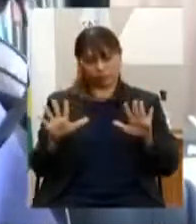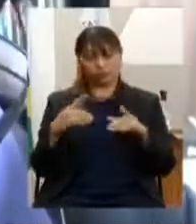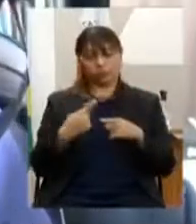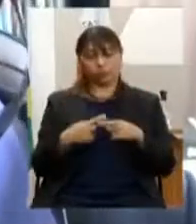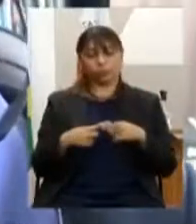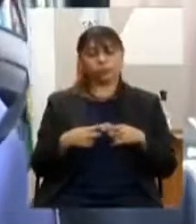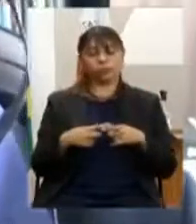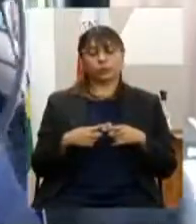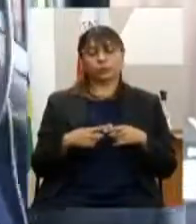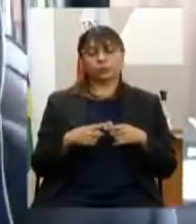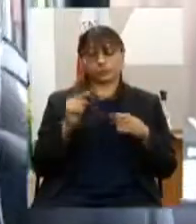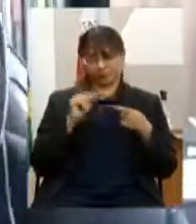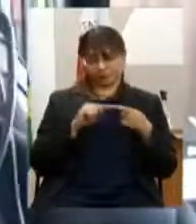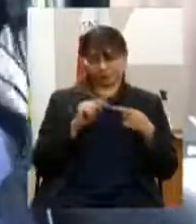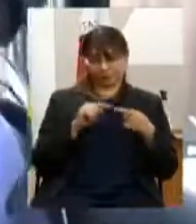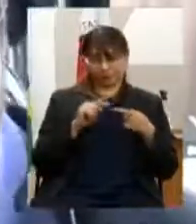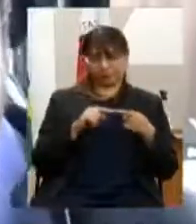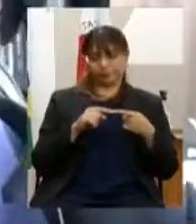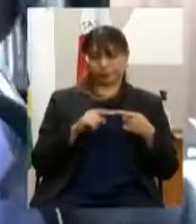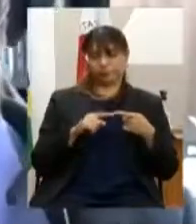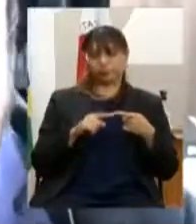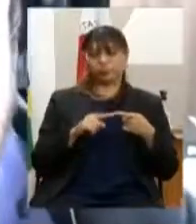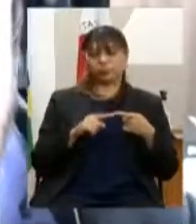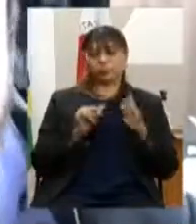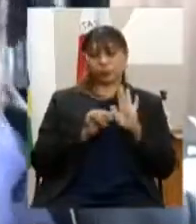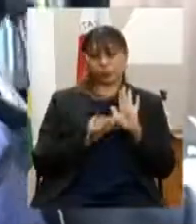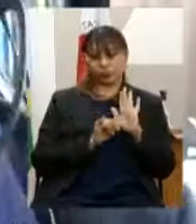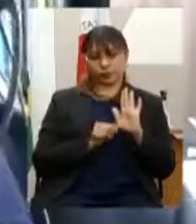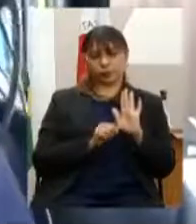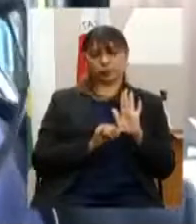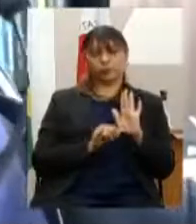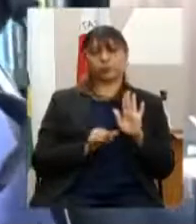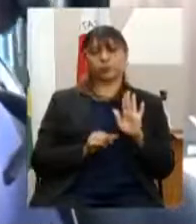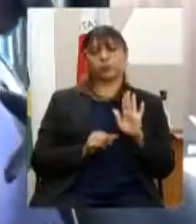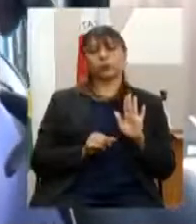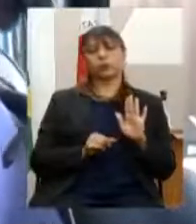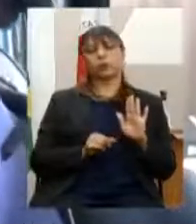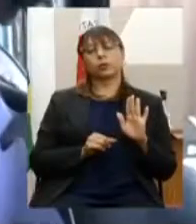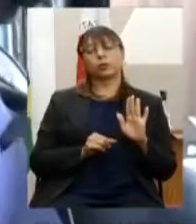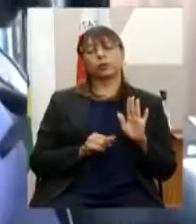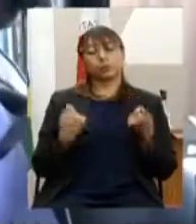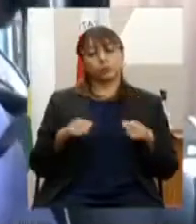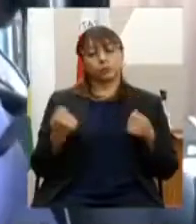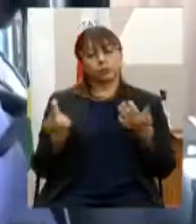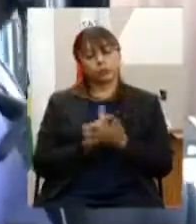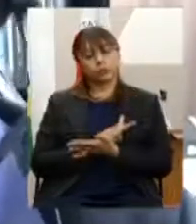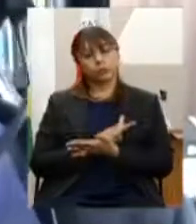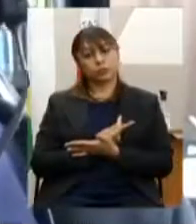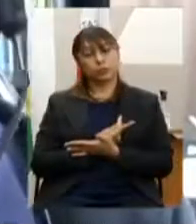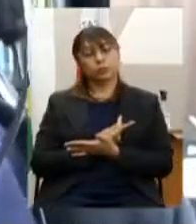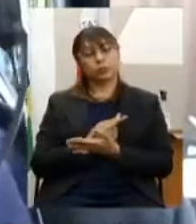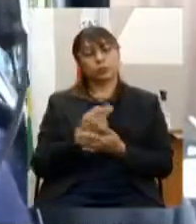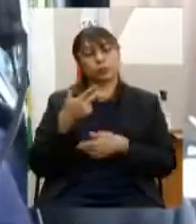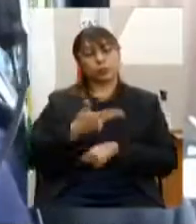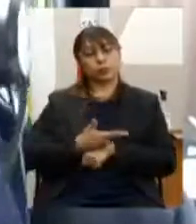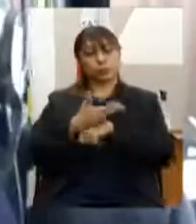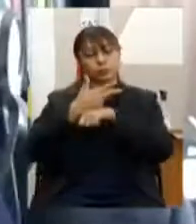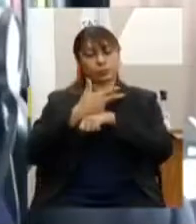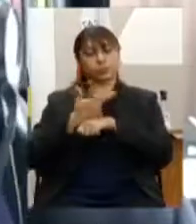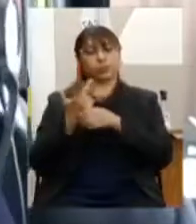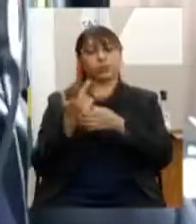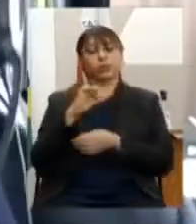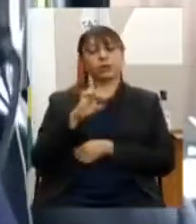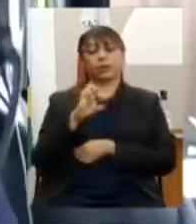o primeiro tópico de editais é a primeira categoria realização de premiação ao design mineiro